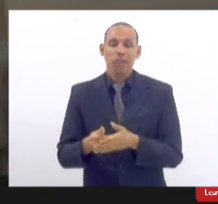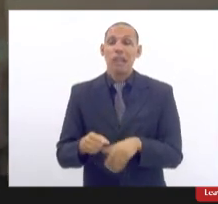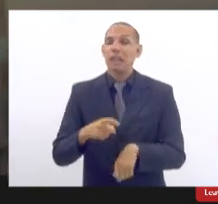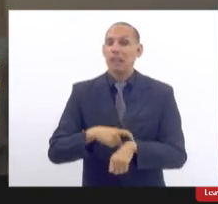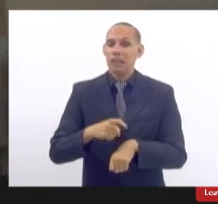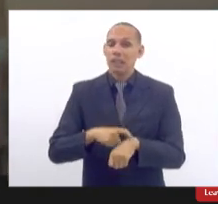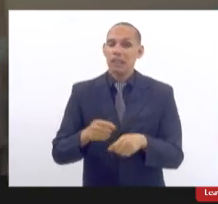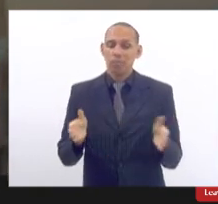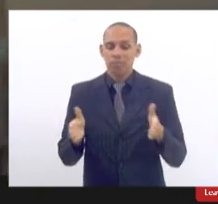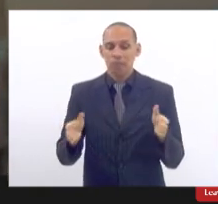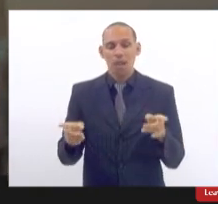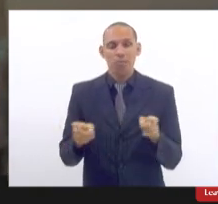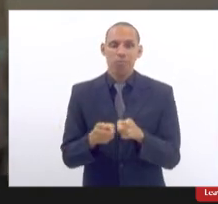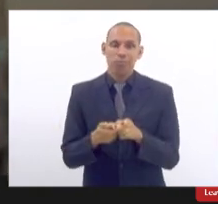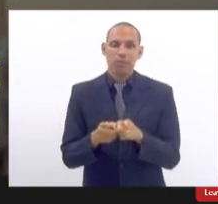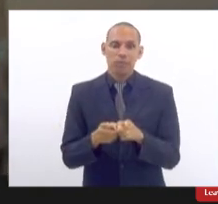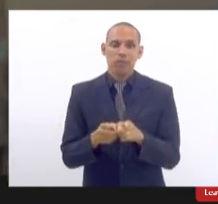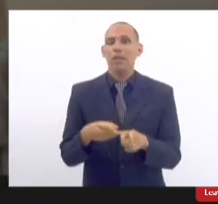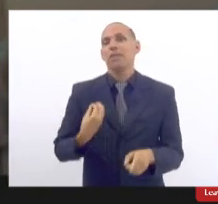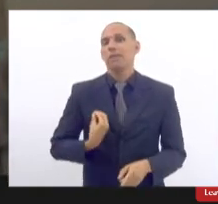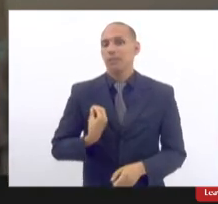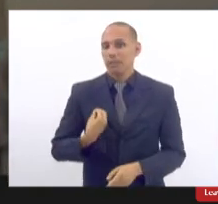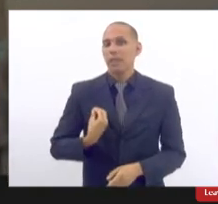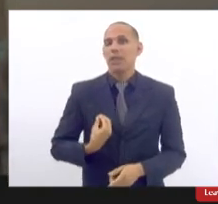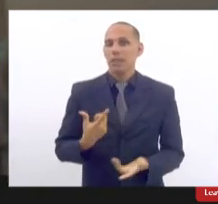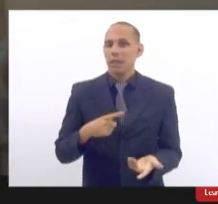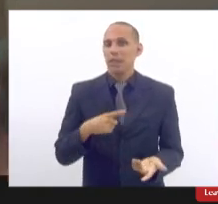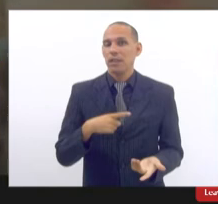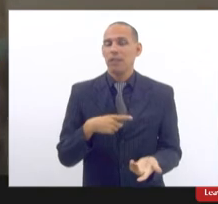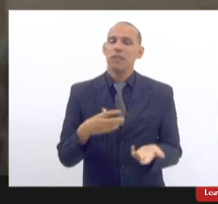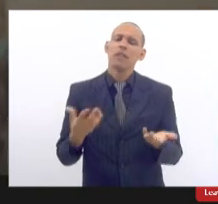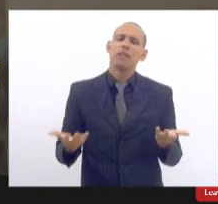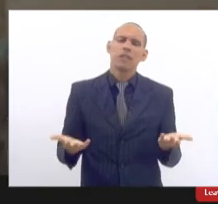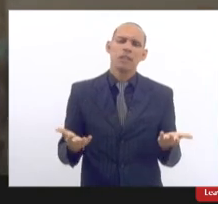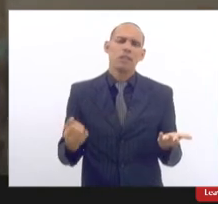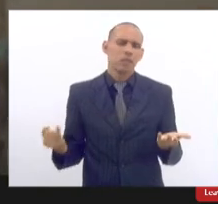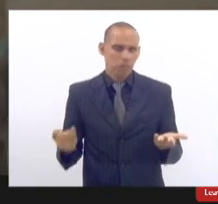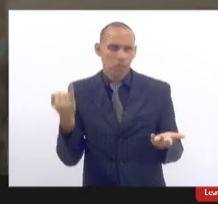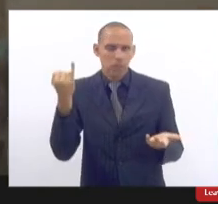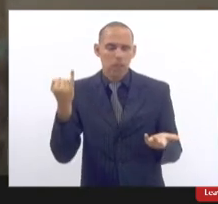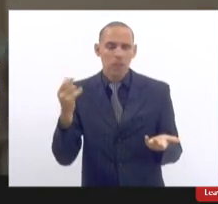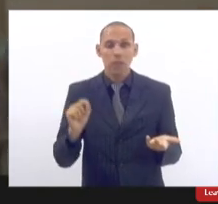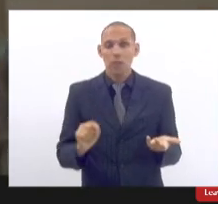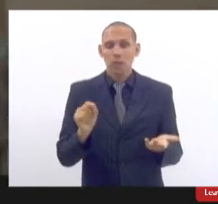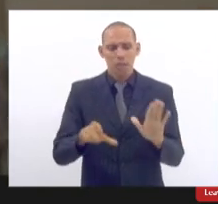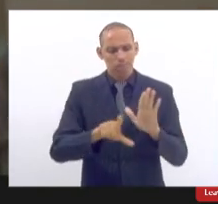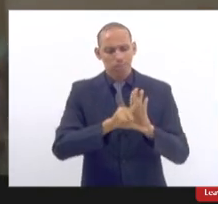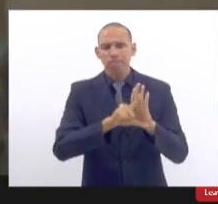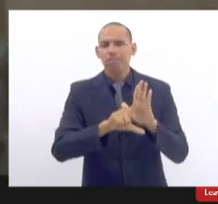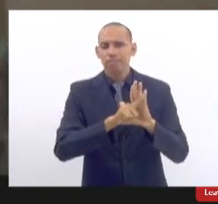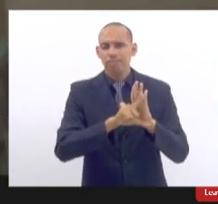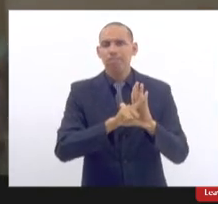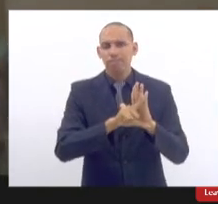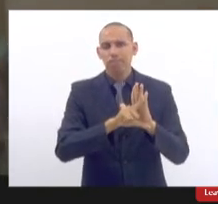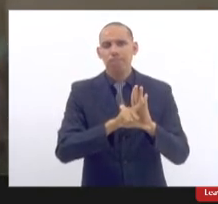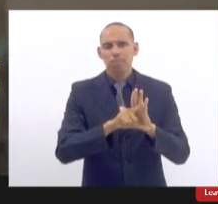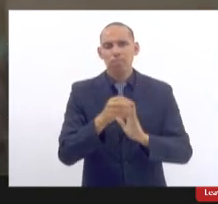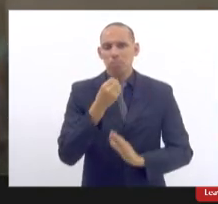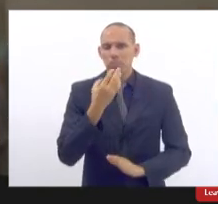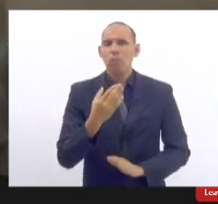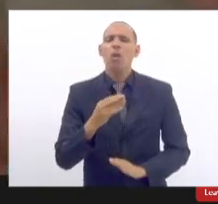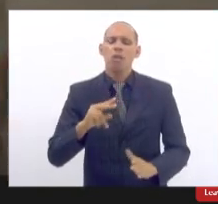de vida útil né então eu acho super importante que essa lei realmente exista que essa lei